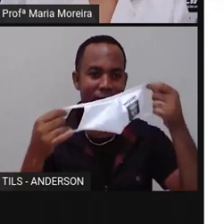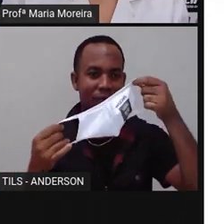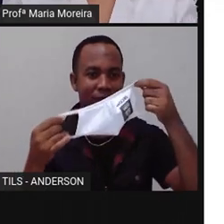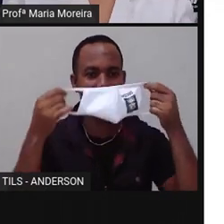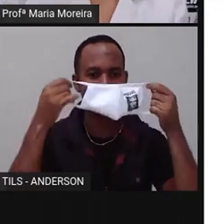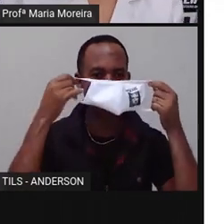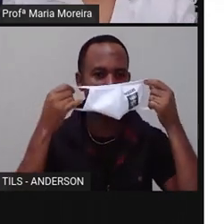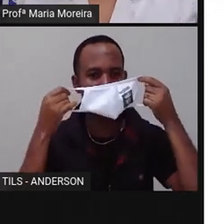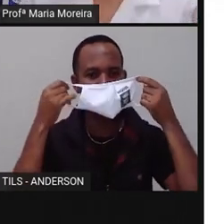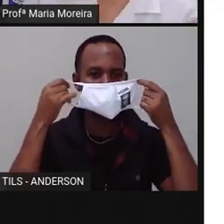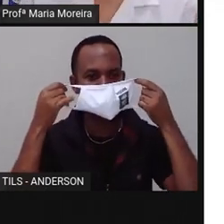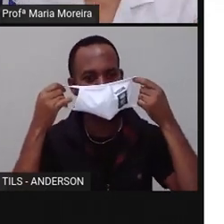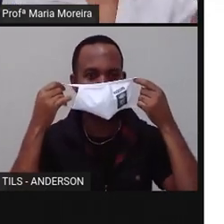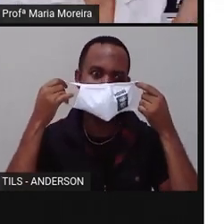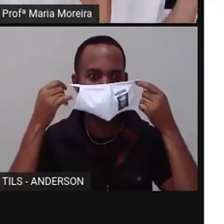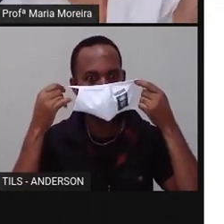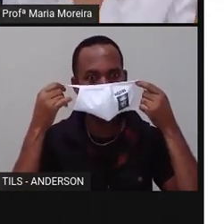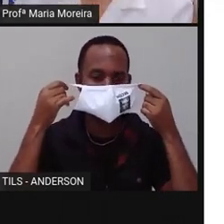Lave a mão.